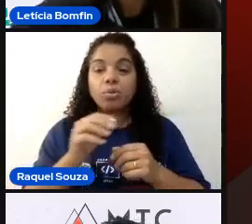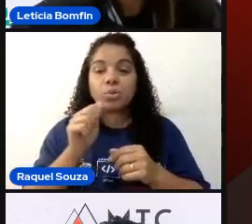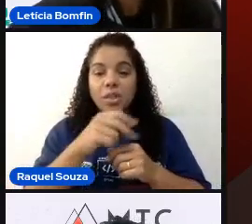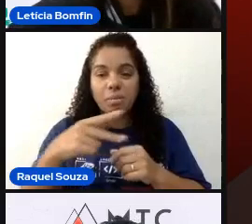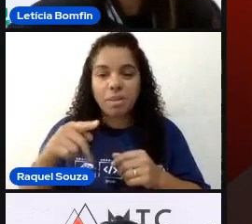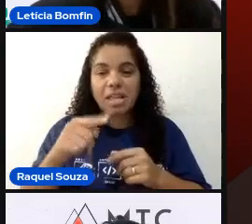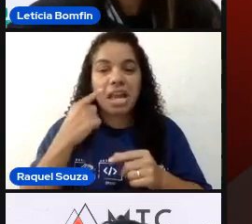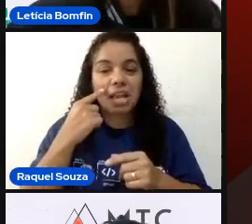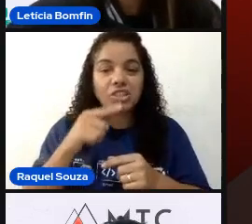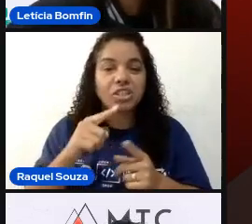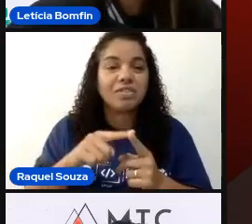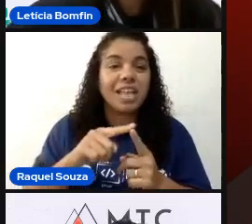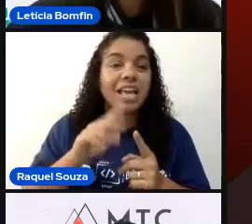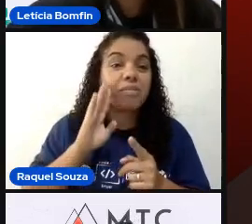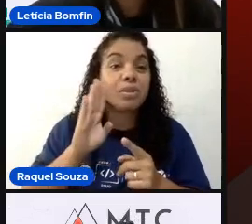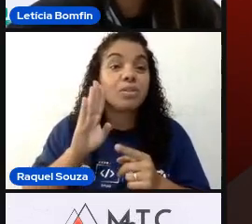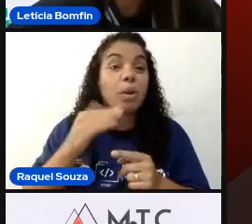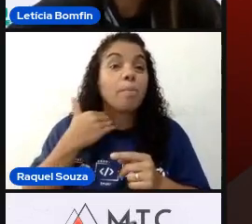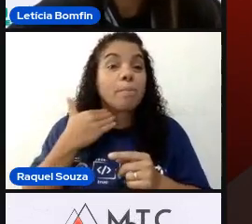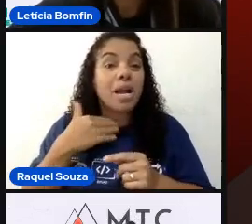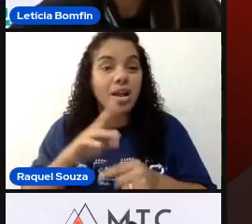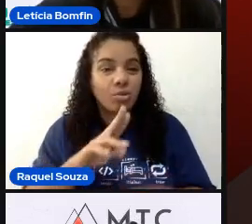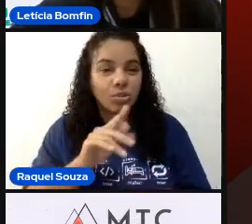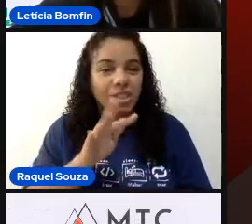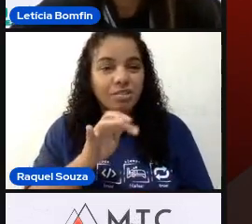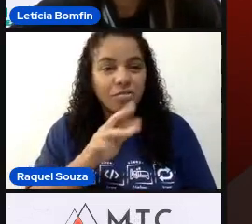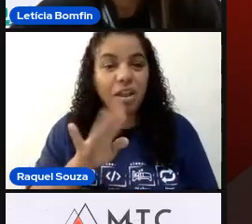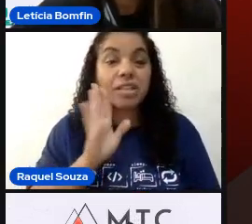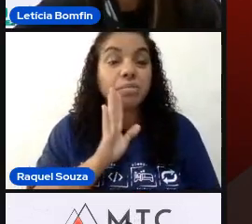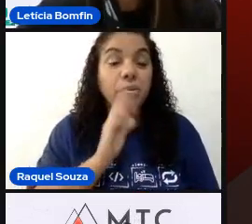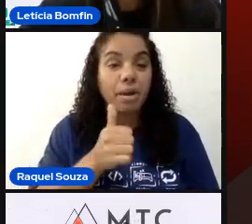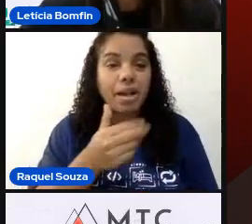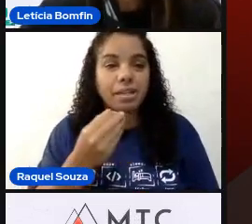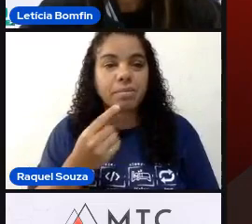aí, principalmente os de banco, sendo em Flutter. Bem bacana mesmo.